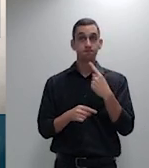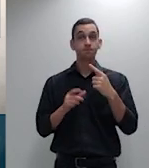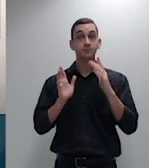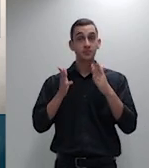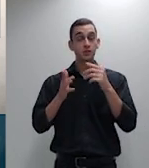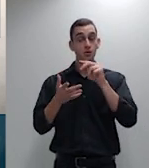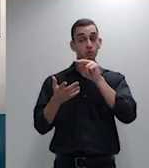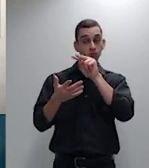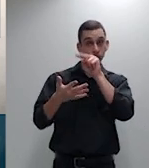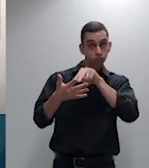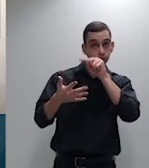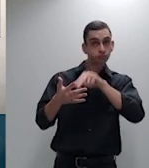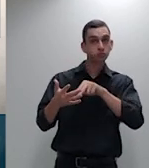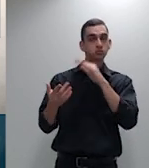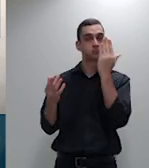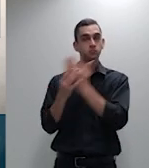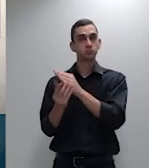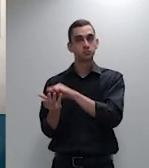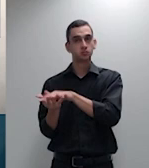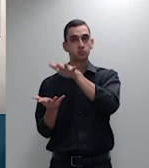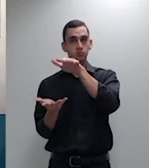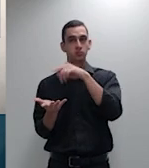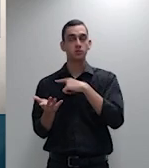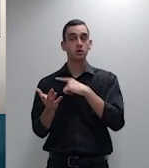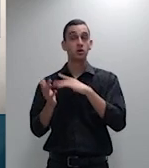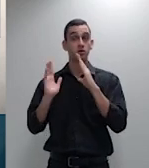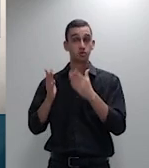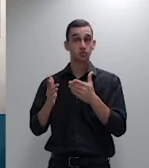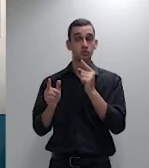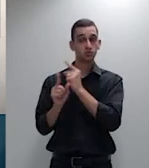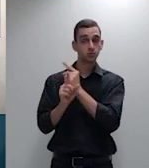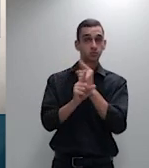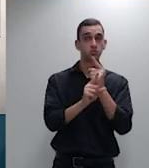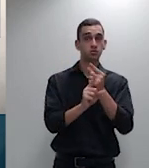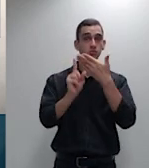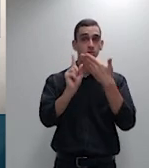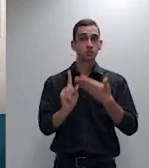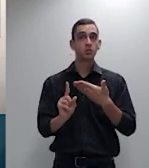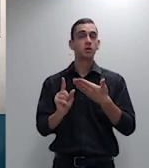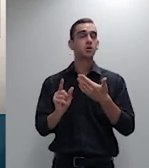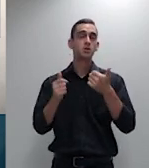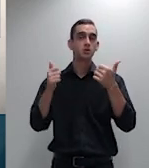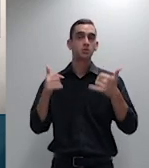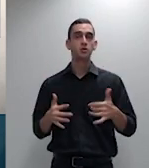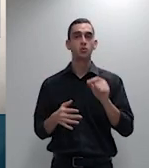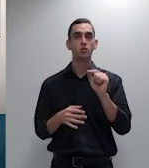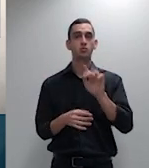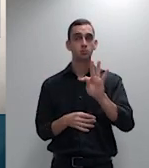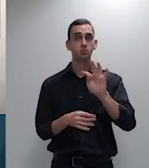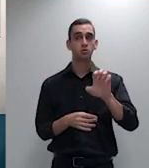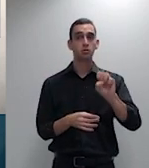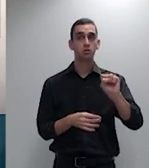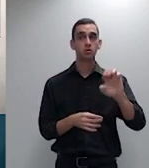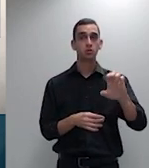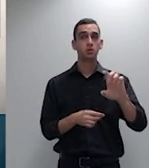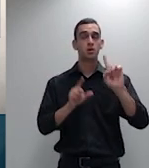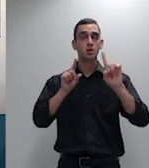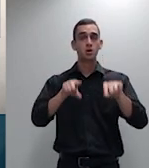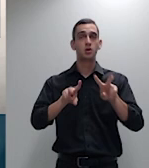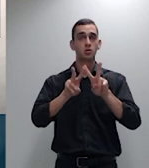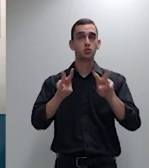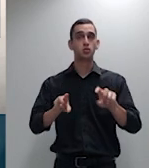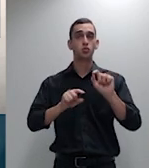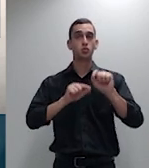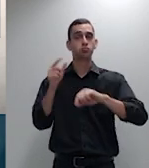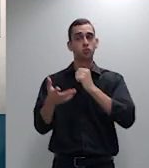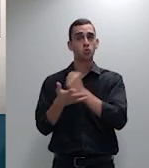a parte demandante alegou justamente a tese da manipulação contratual ou seja a abusividade